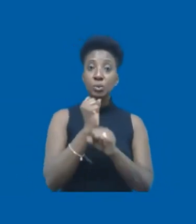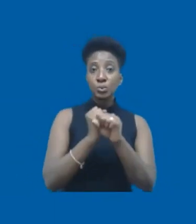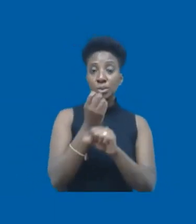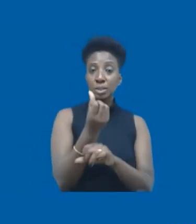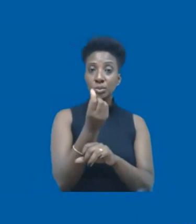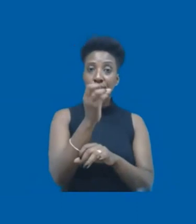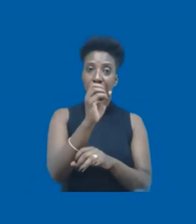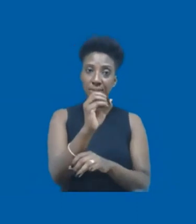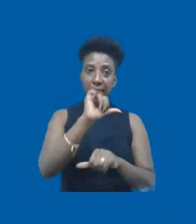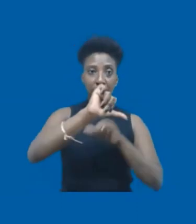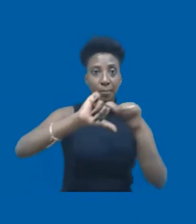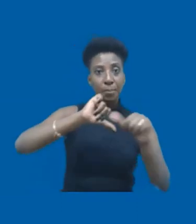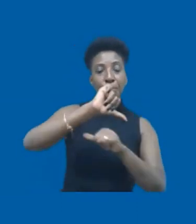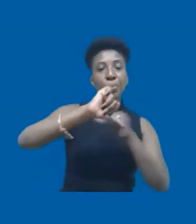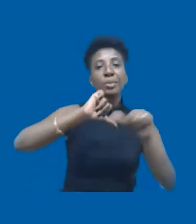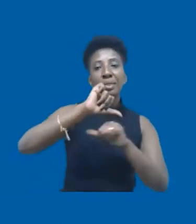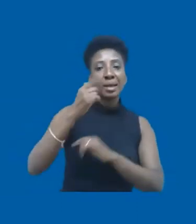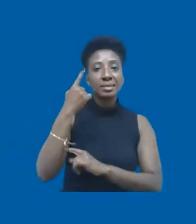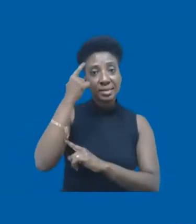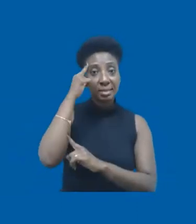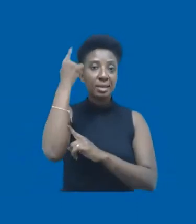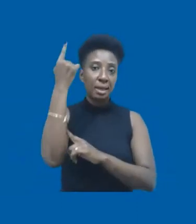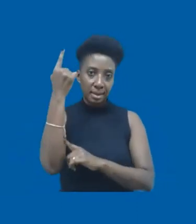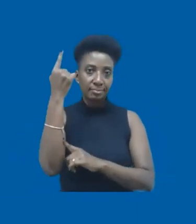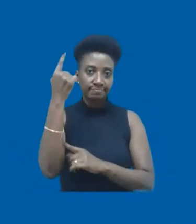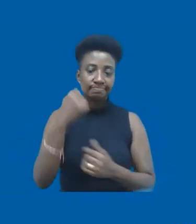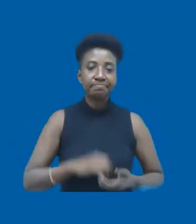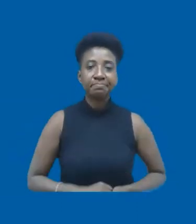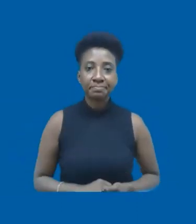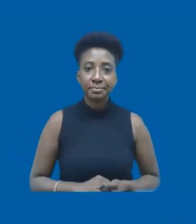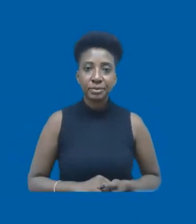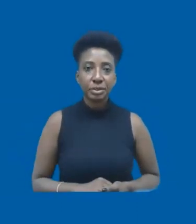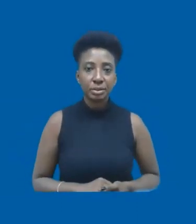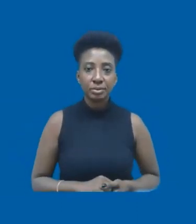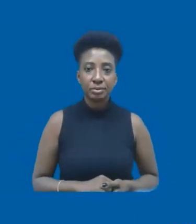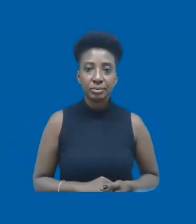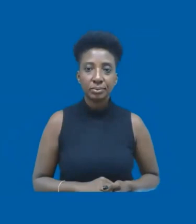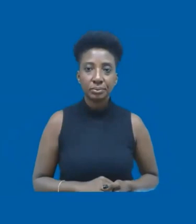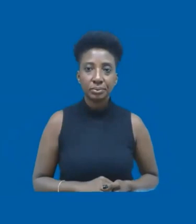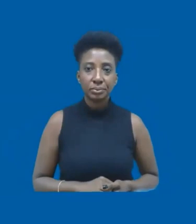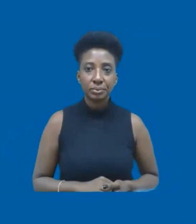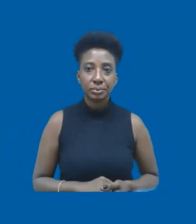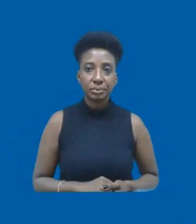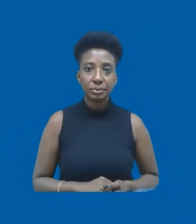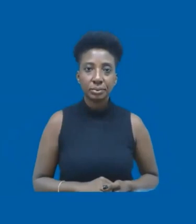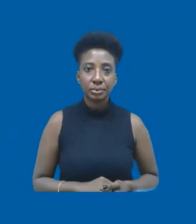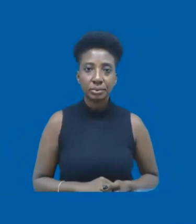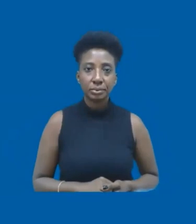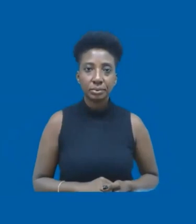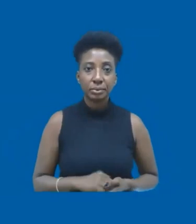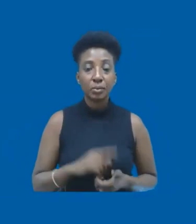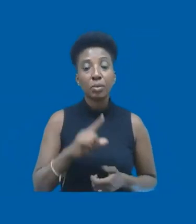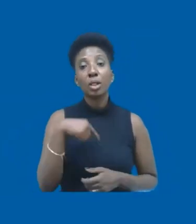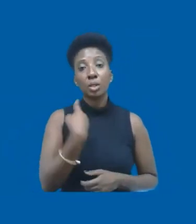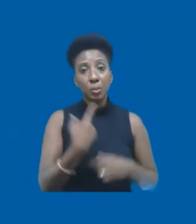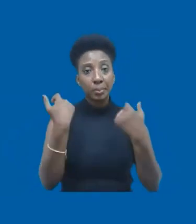interpretação. E é por isso que eu falo que a gente tem